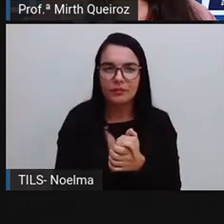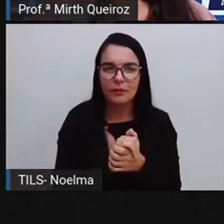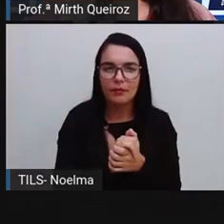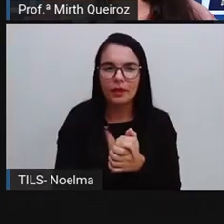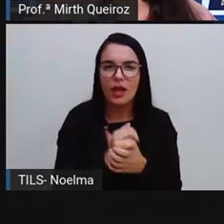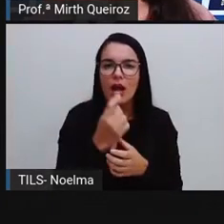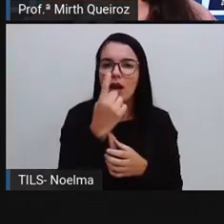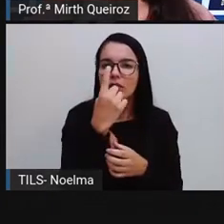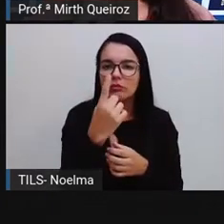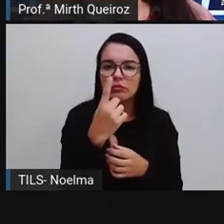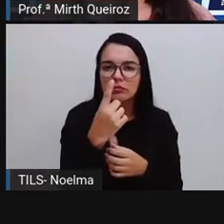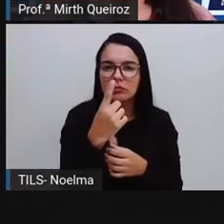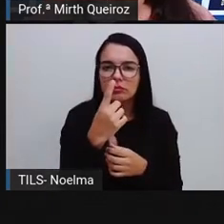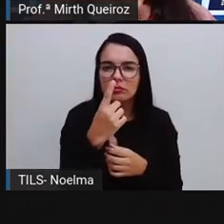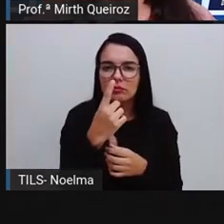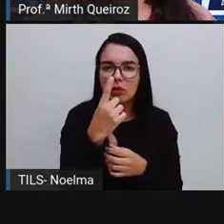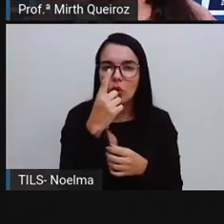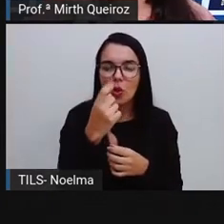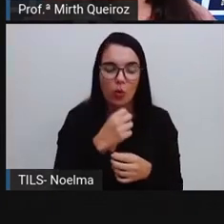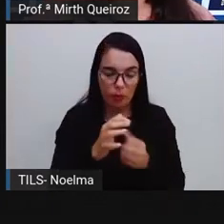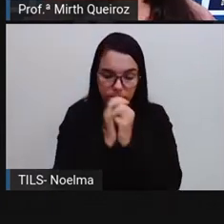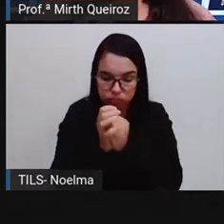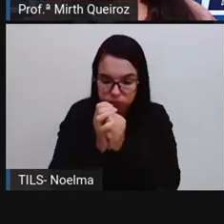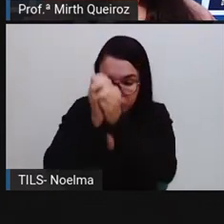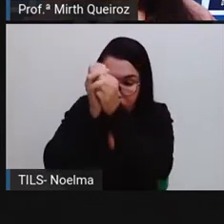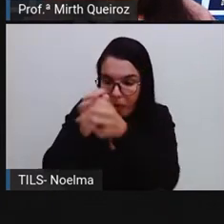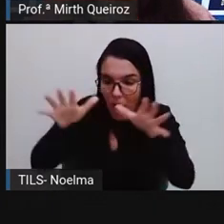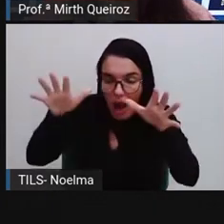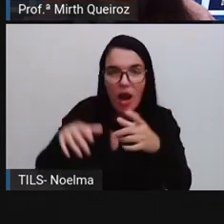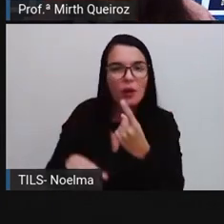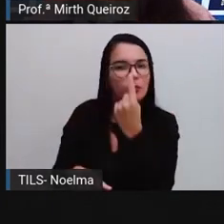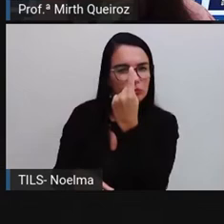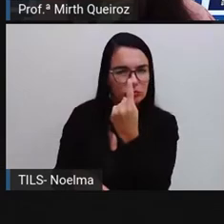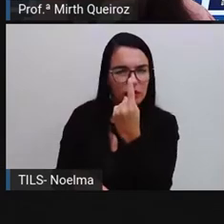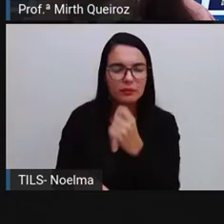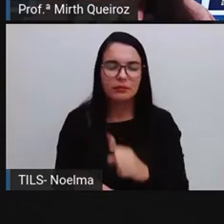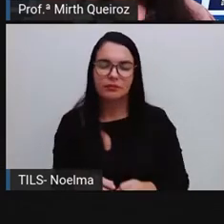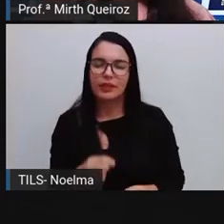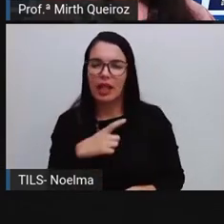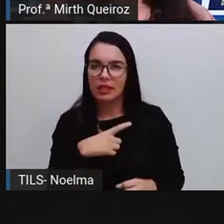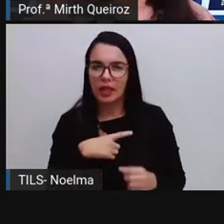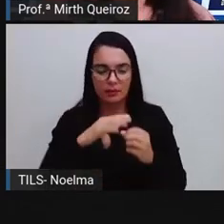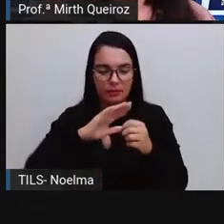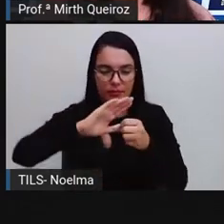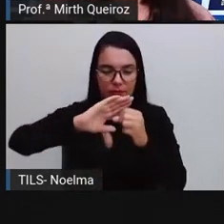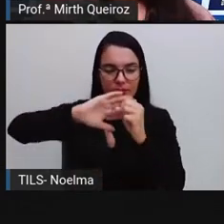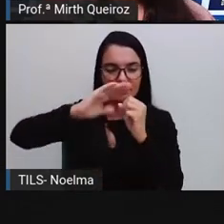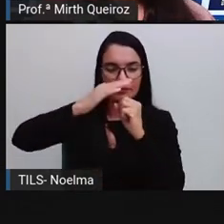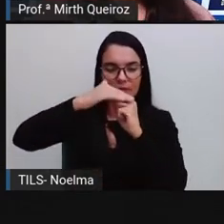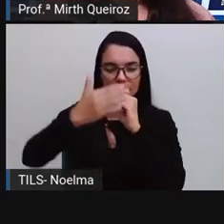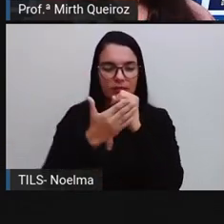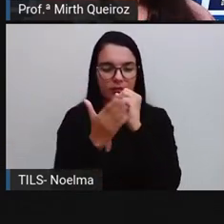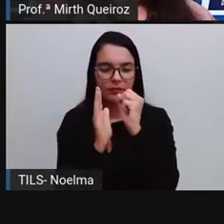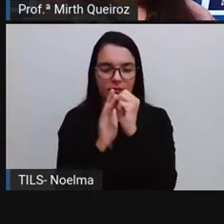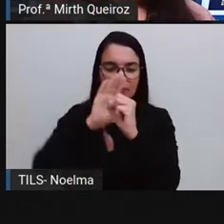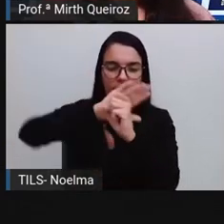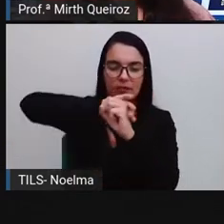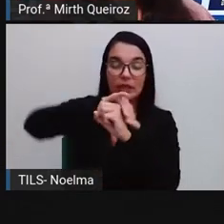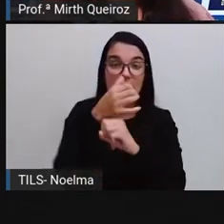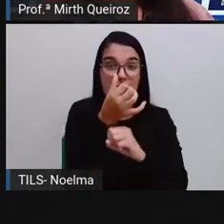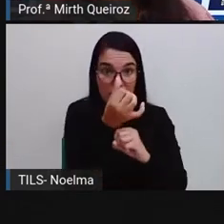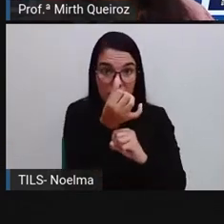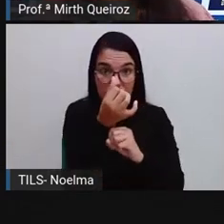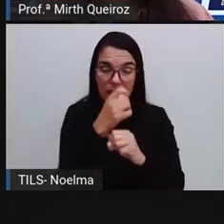uma bolinha ali no dado, né? O dado tem seis faces. Cada face vai ser numerada de um